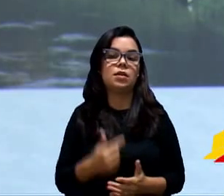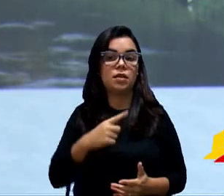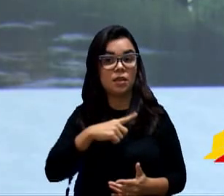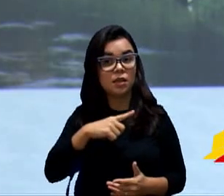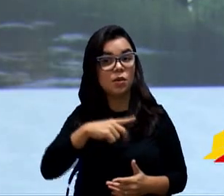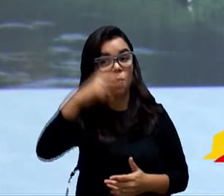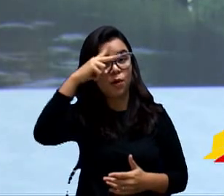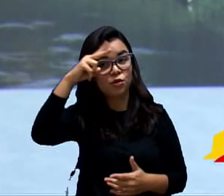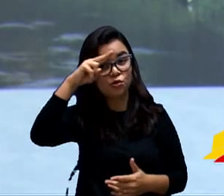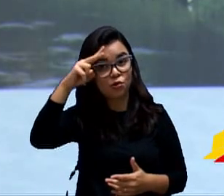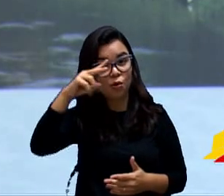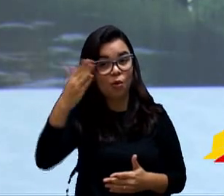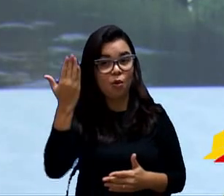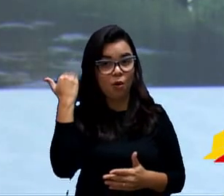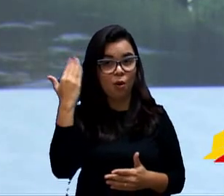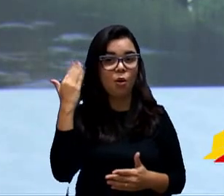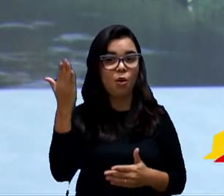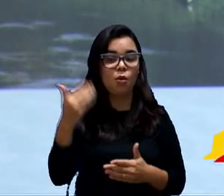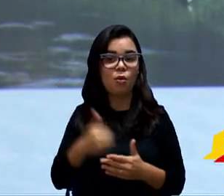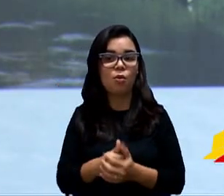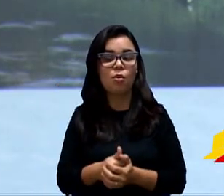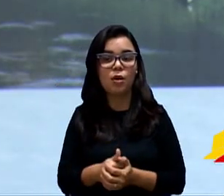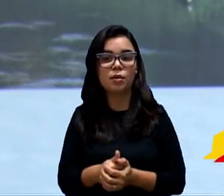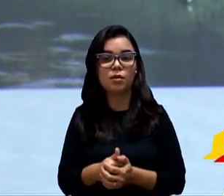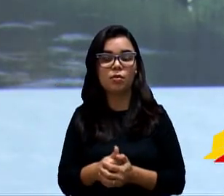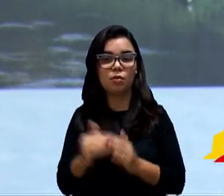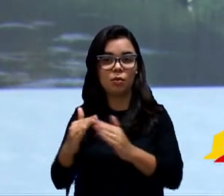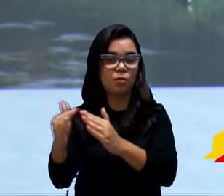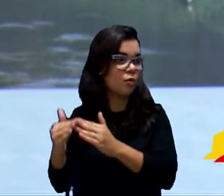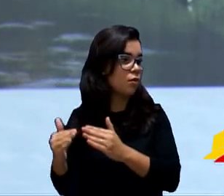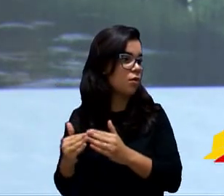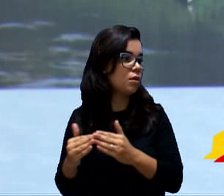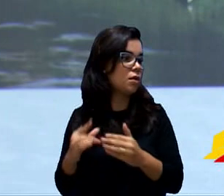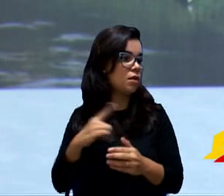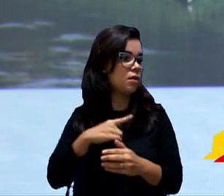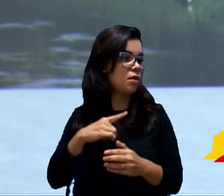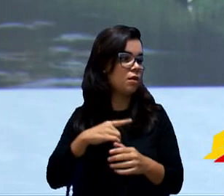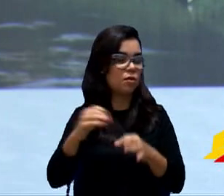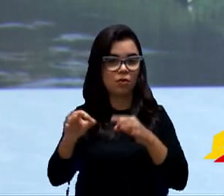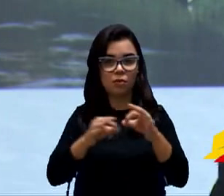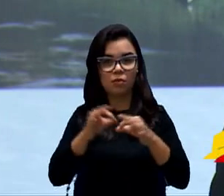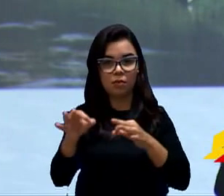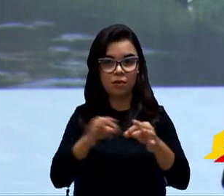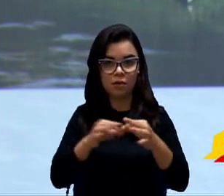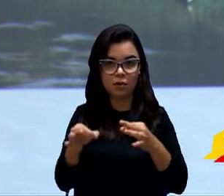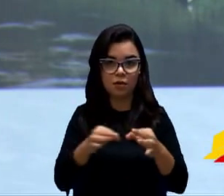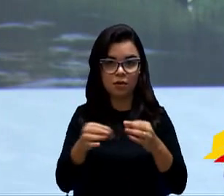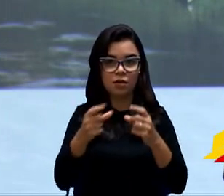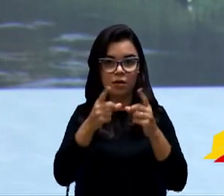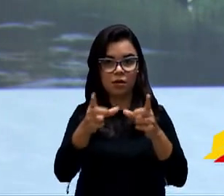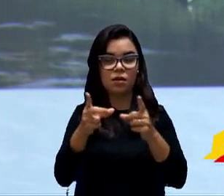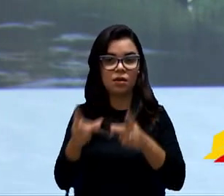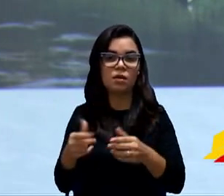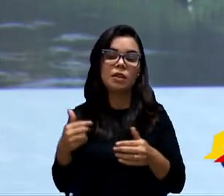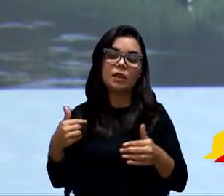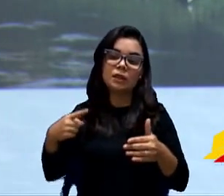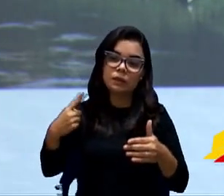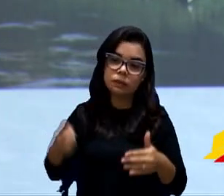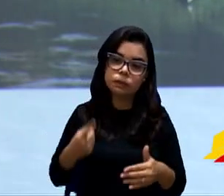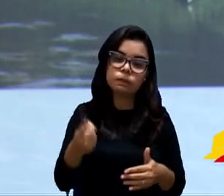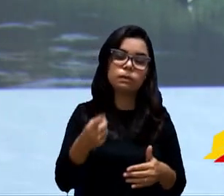tem isso, e o prefeito Manga tem um projeto para atendê-los, se Deus quiser, a partir do ano que vem também, para não acontecer essa eterna